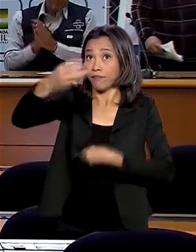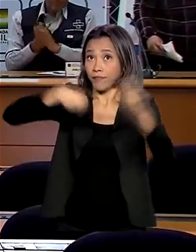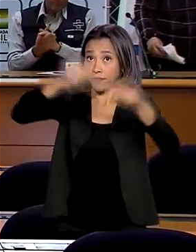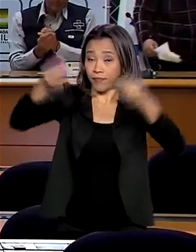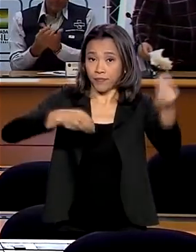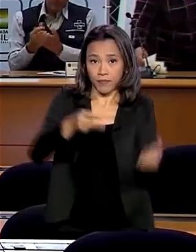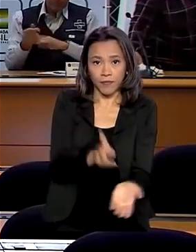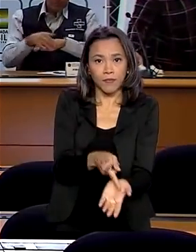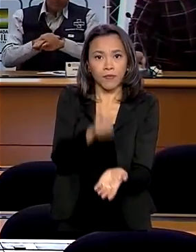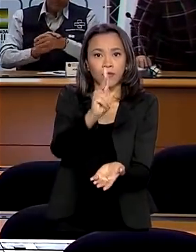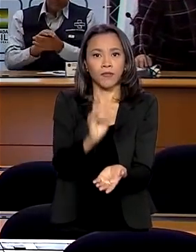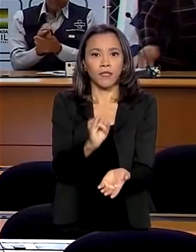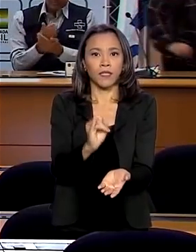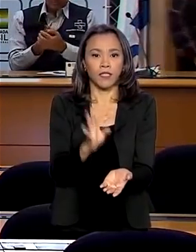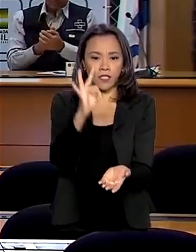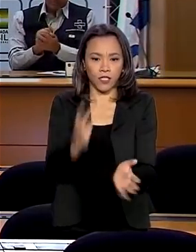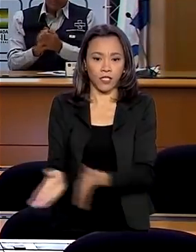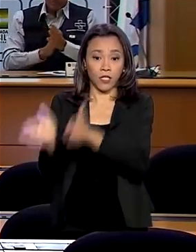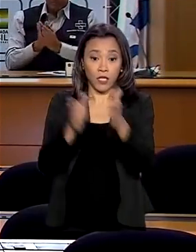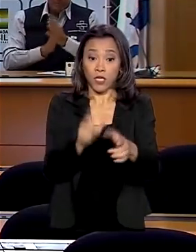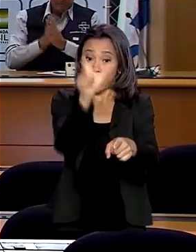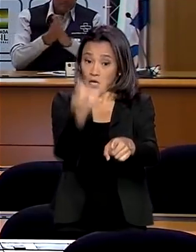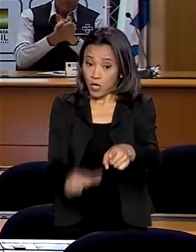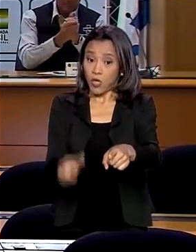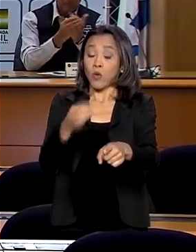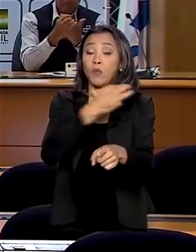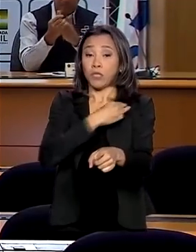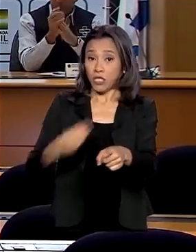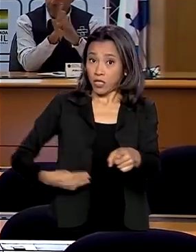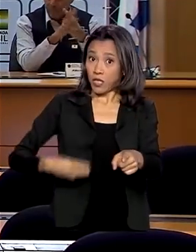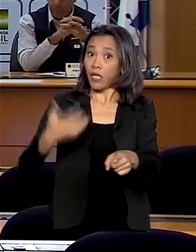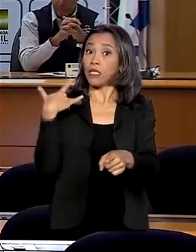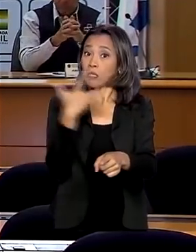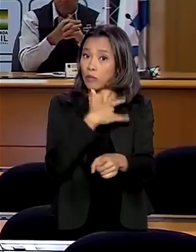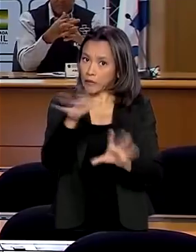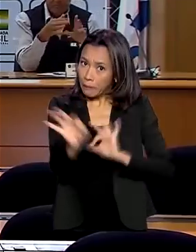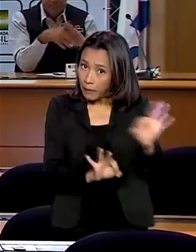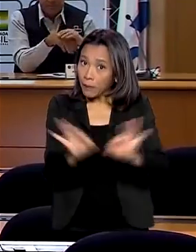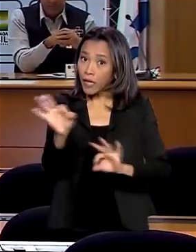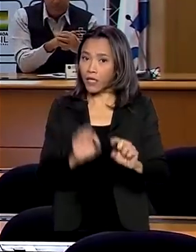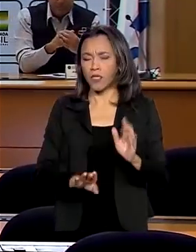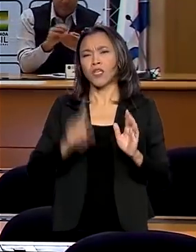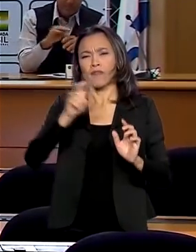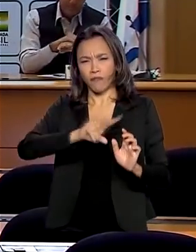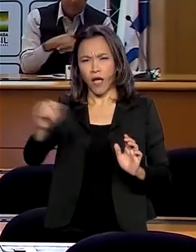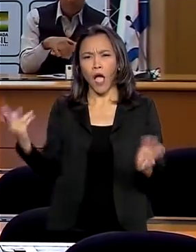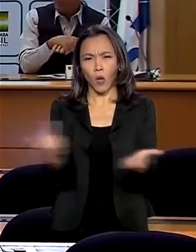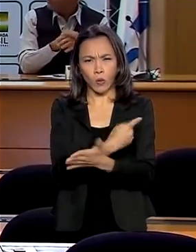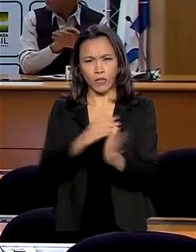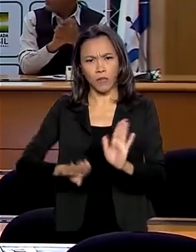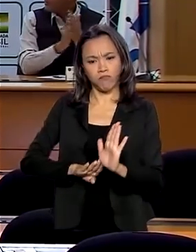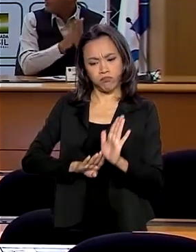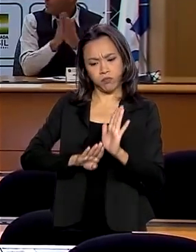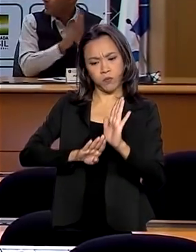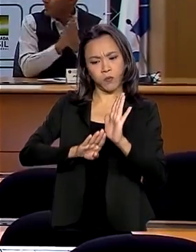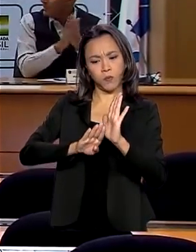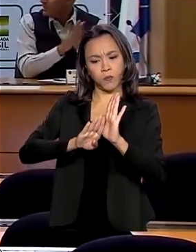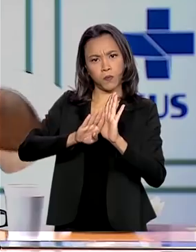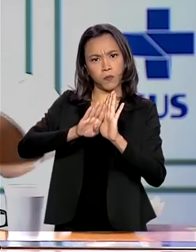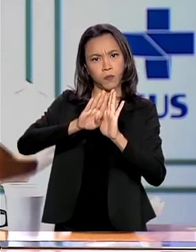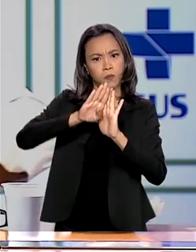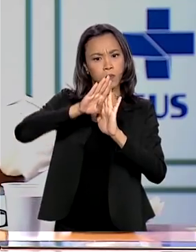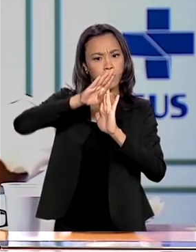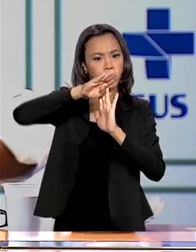Ministério da Saúde garantiu que está se preparando para o pico da epidemia que deve ocorrer nos próximos 15 dias.